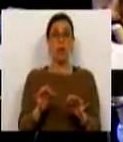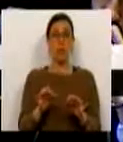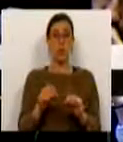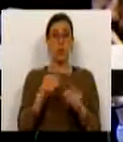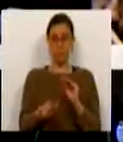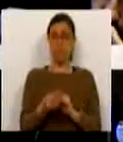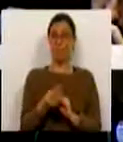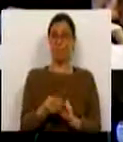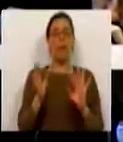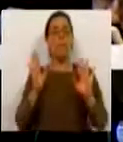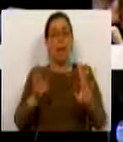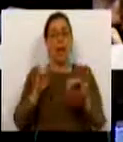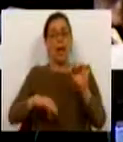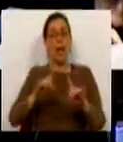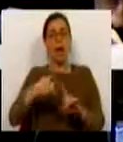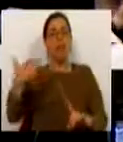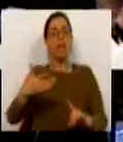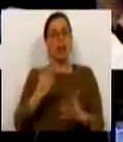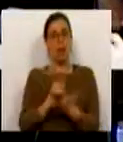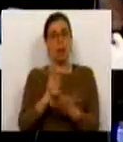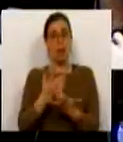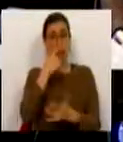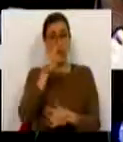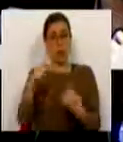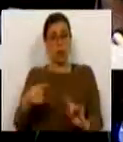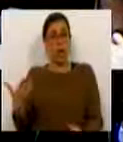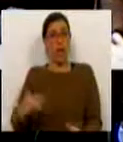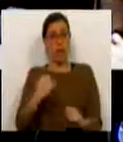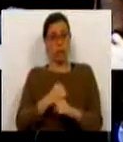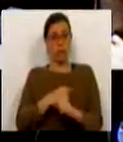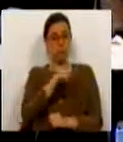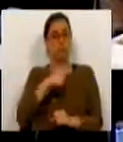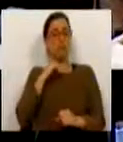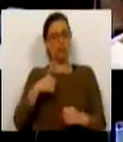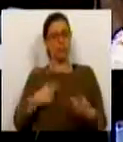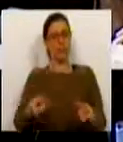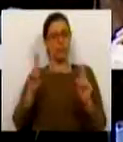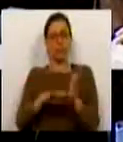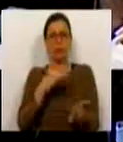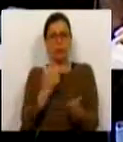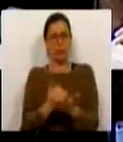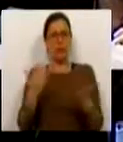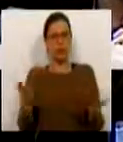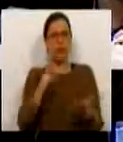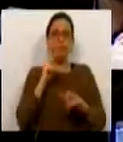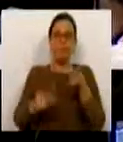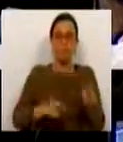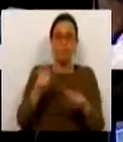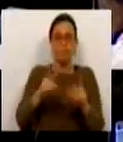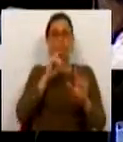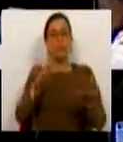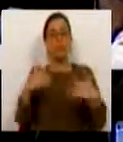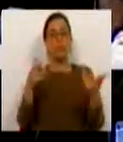atípico, mas estando em causa direitos adquiridos por trabalhadores, estamos disponíveis, como sempre, para avaliar